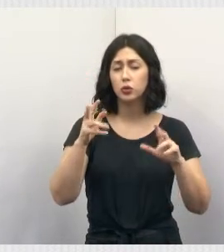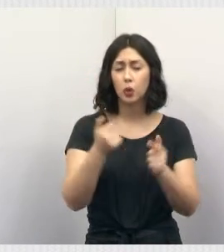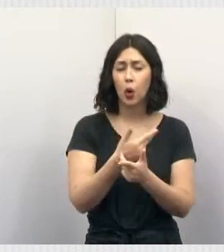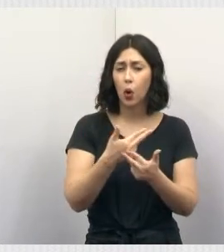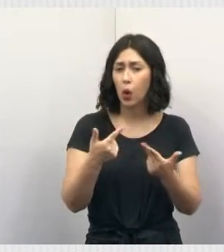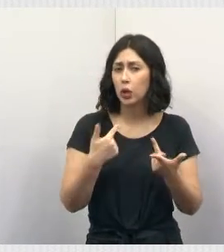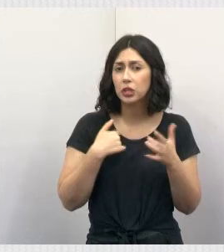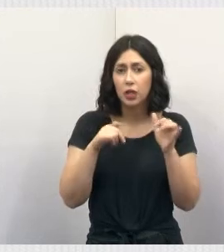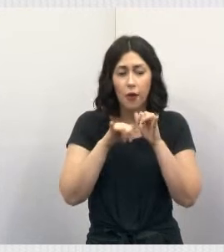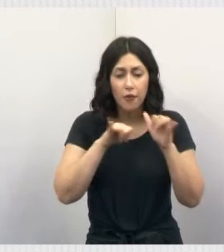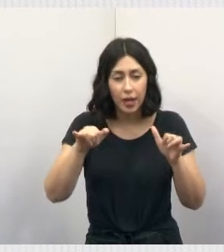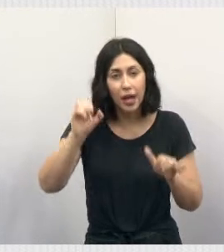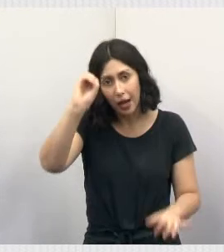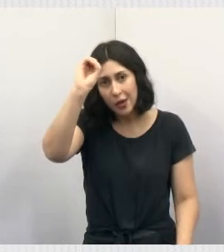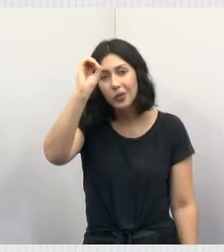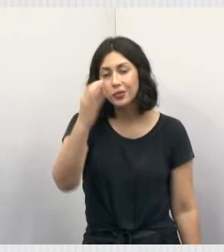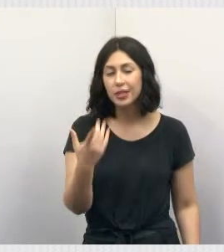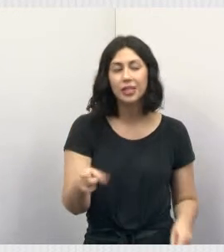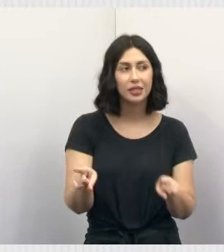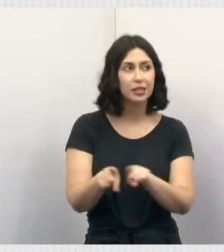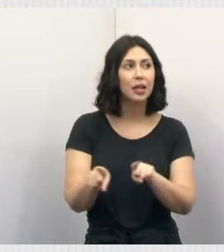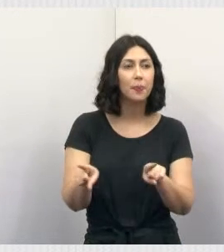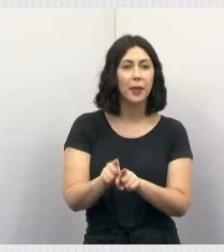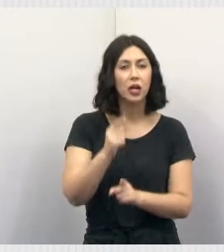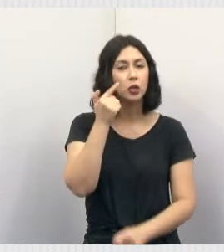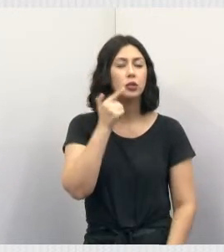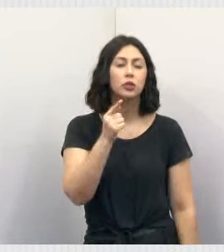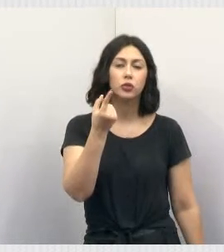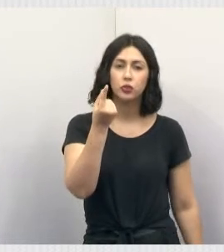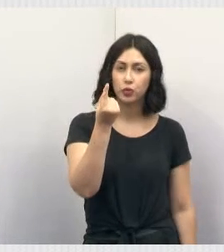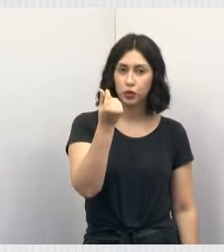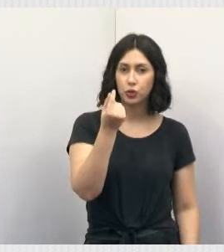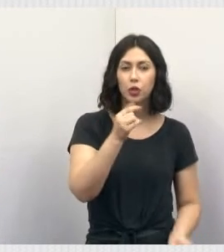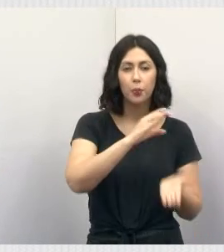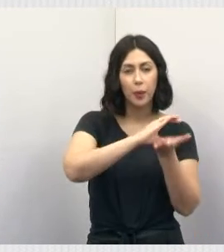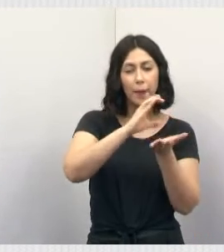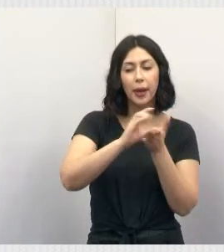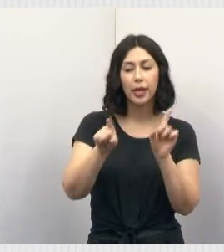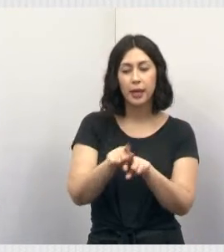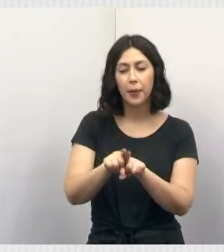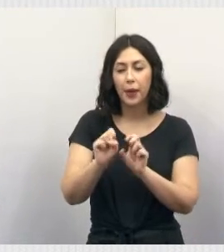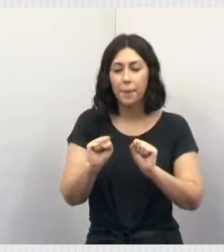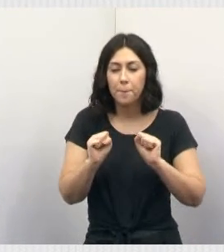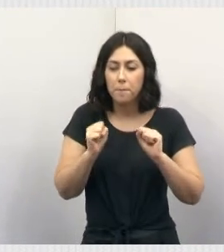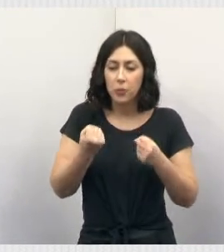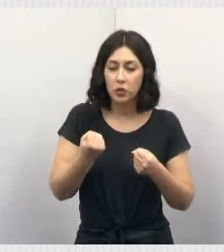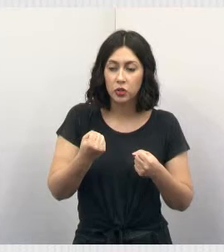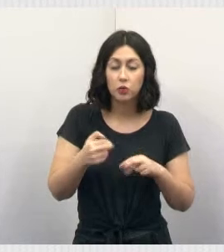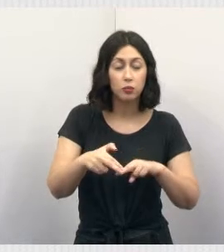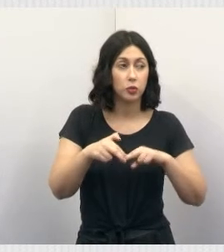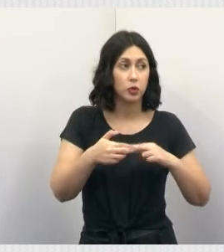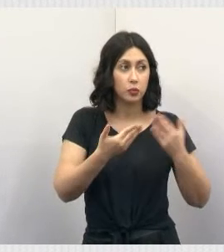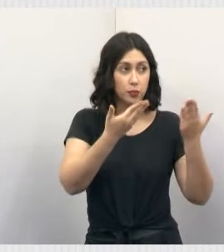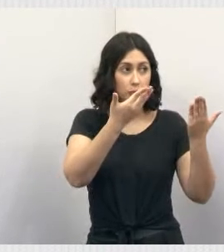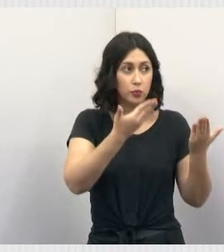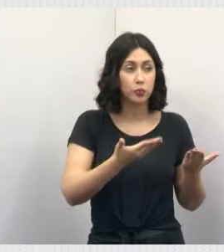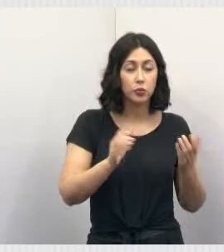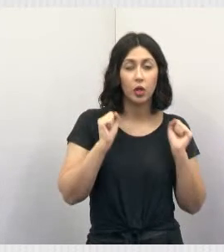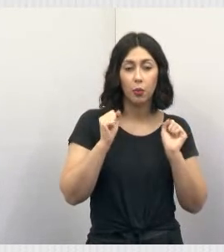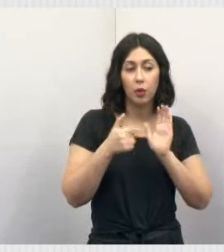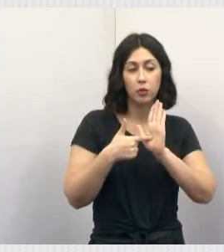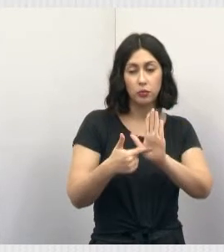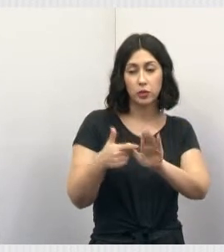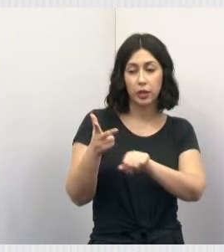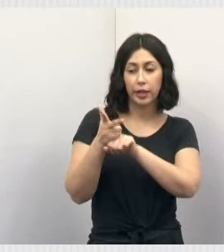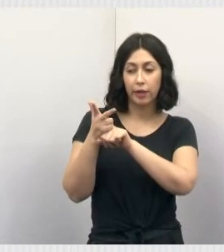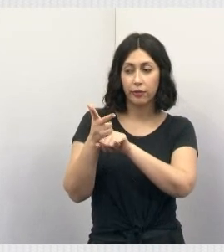que eu estou falando, nós estamos conseguindo através de emendas e de esforço de todo mundo. Então, está aí. Olha, pode passar o vídeo, por